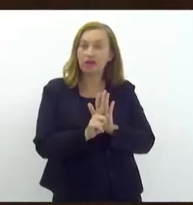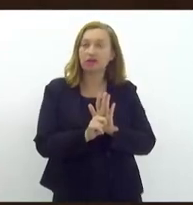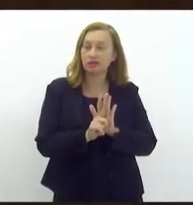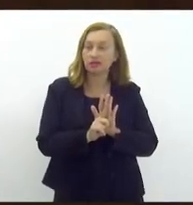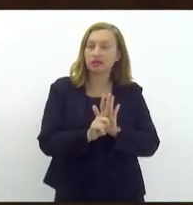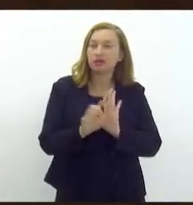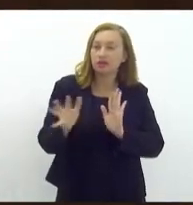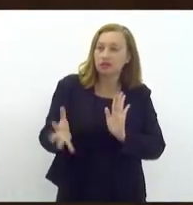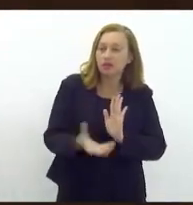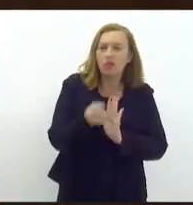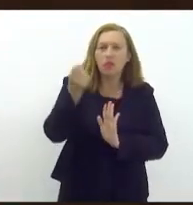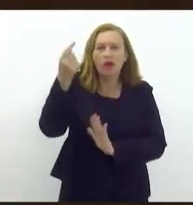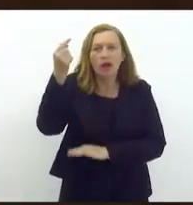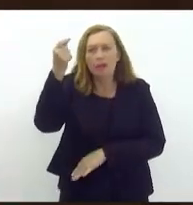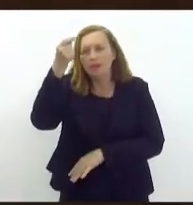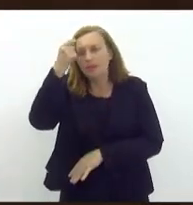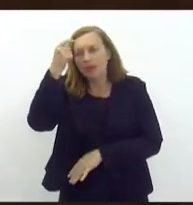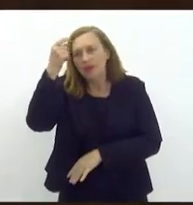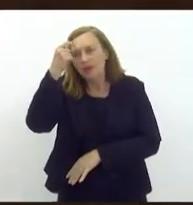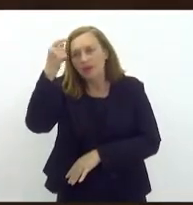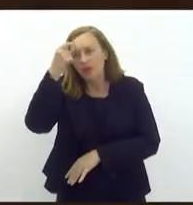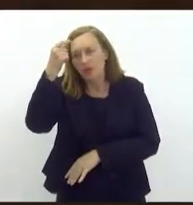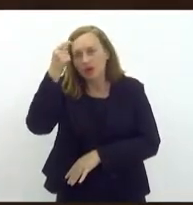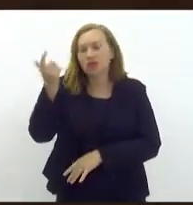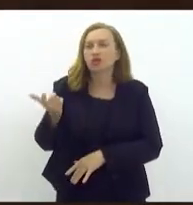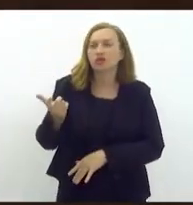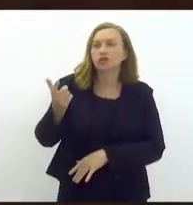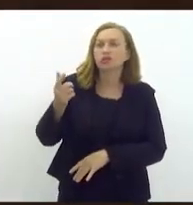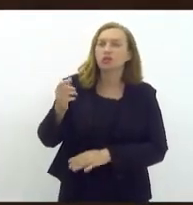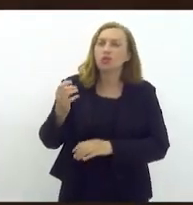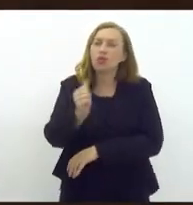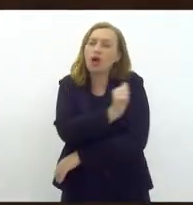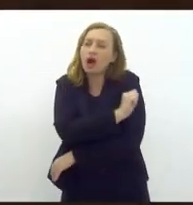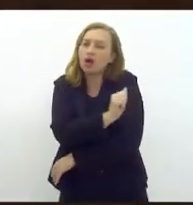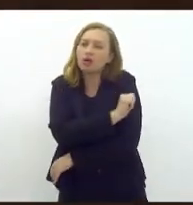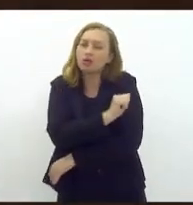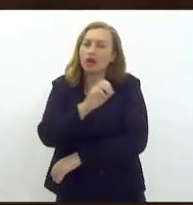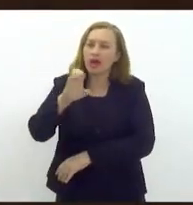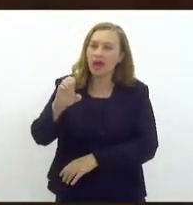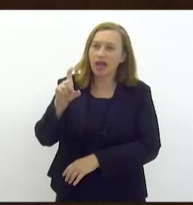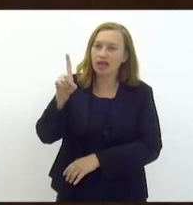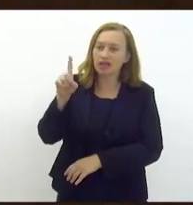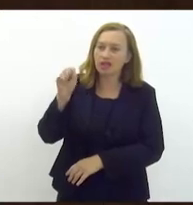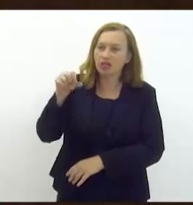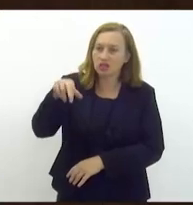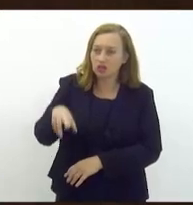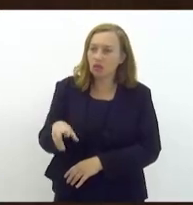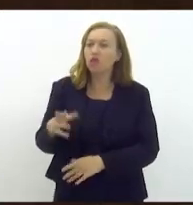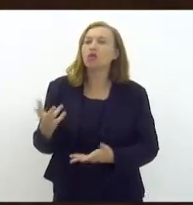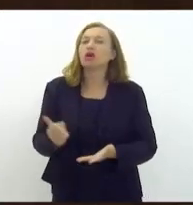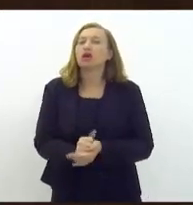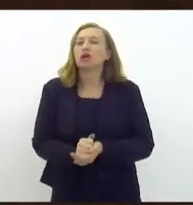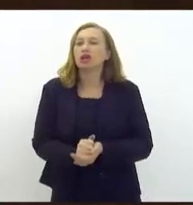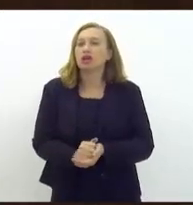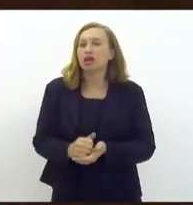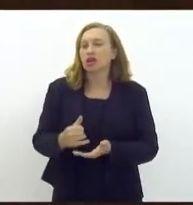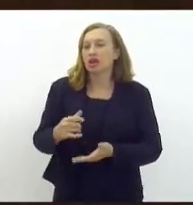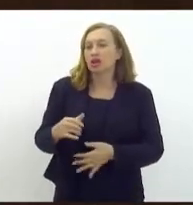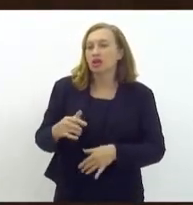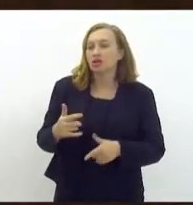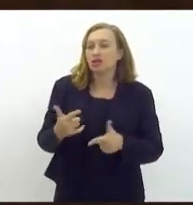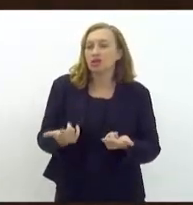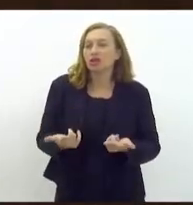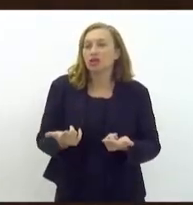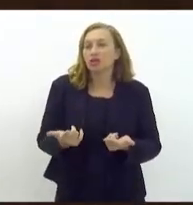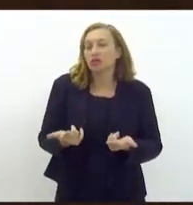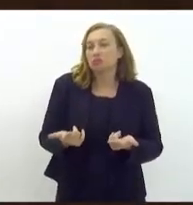a memória do estudante Edson Luiz, que foi vítima da ditadura militar, um momento tenebroso